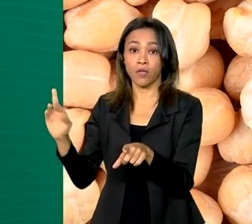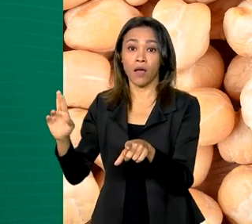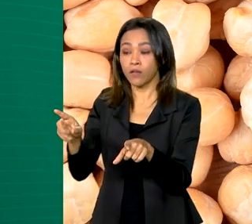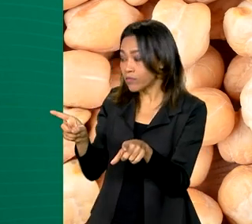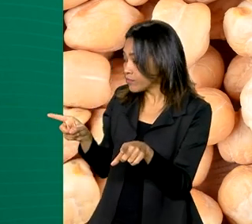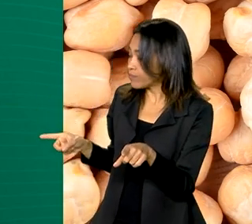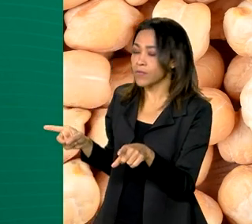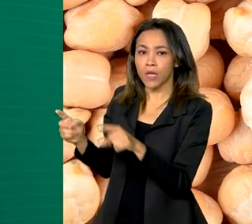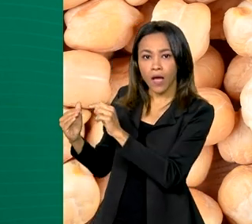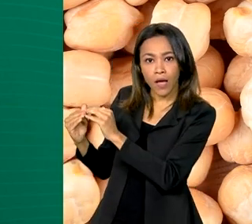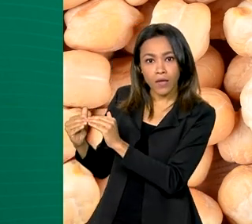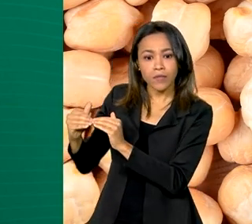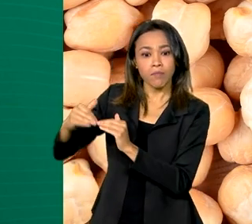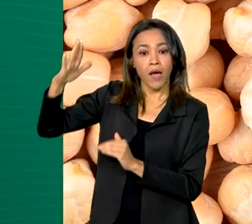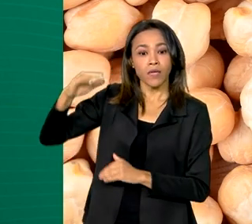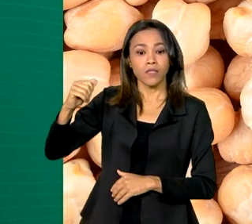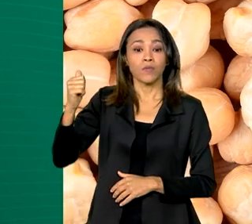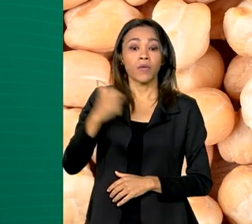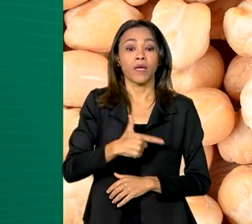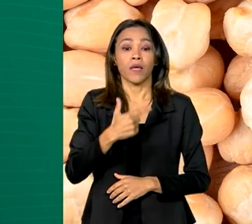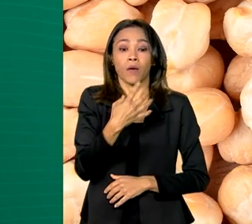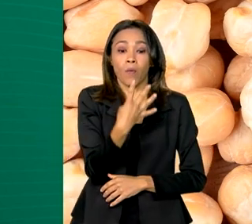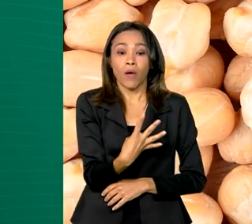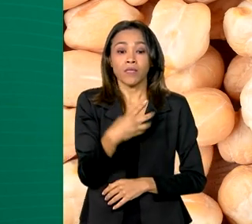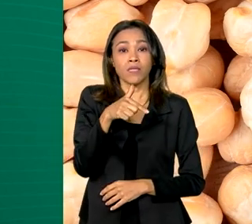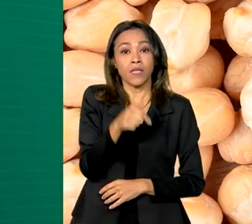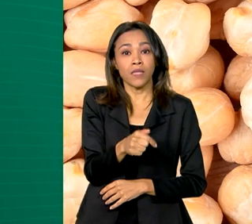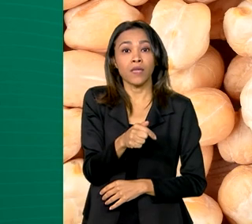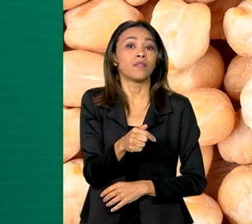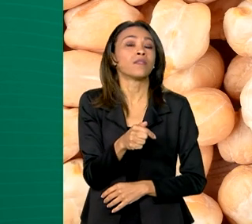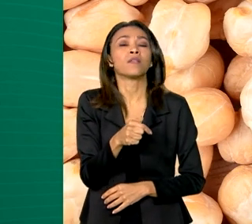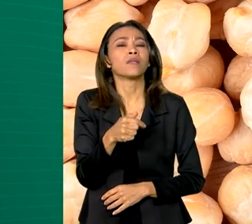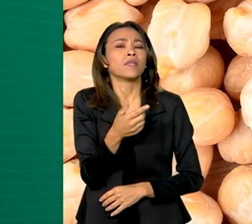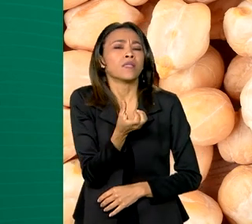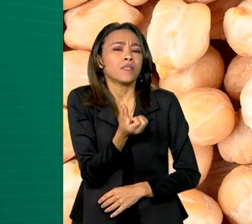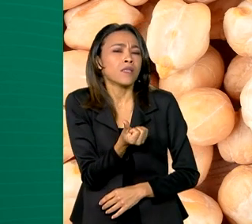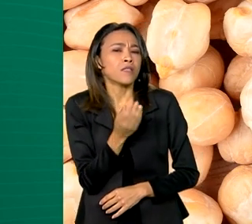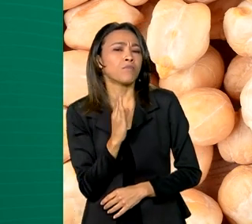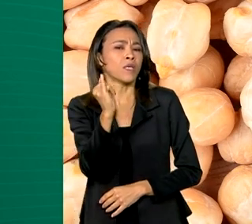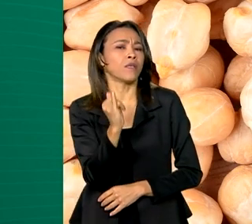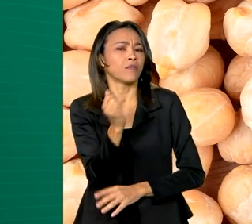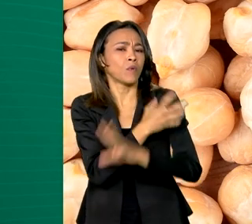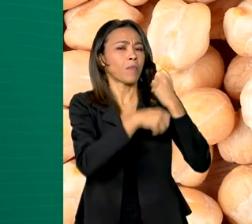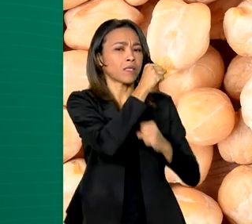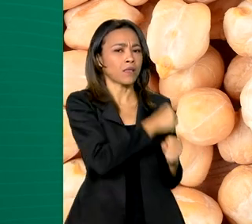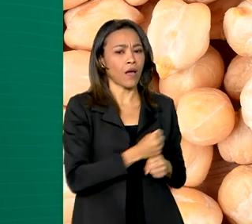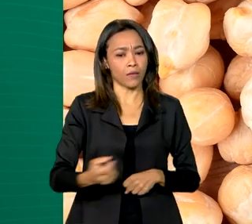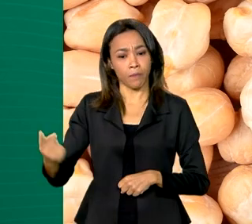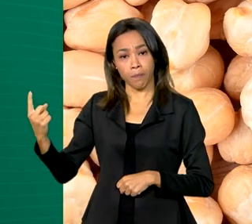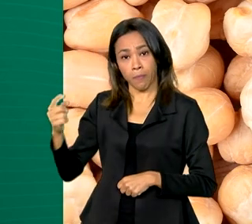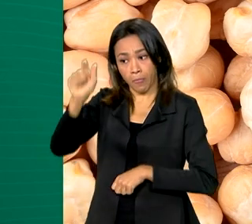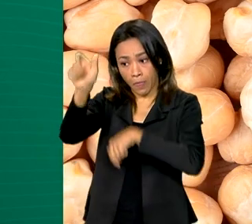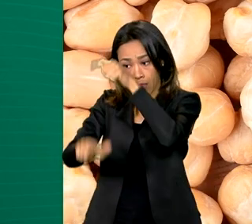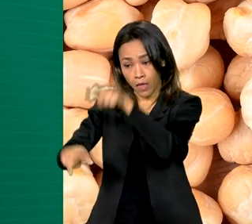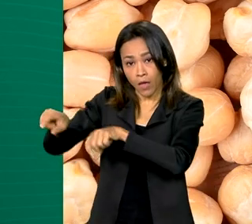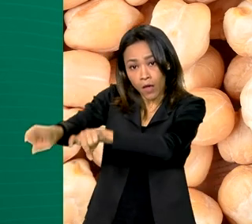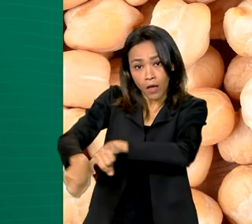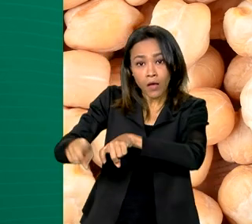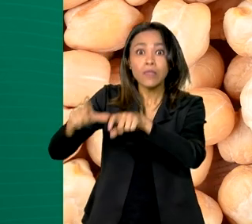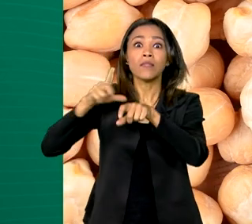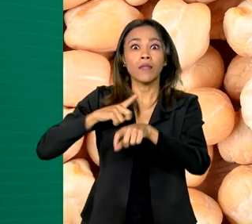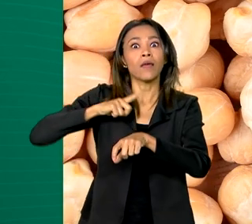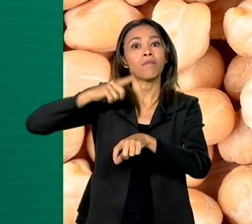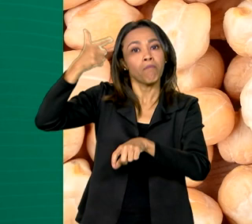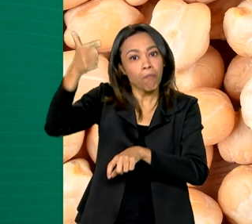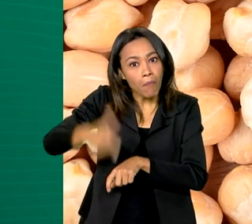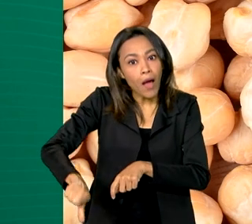superando os R$ 445 bilhões do ano passado. Os produtores rurais ainda poderão contar com mais